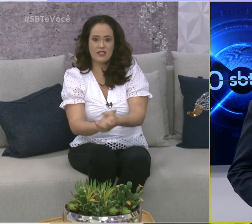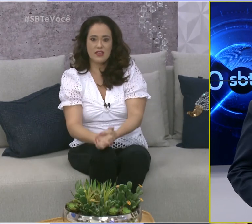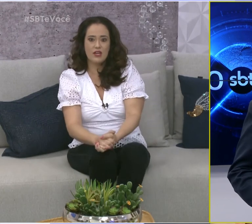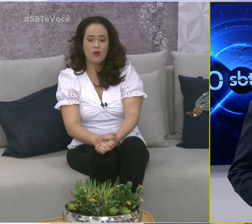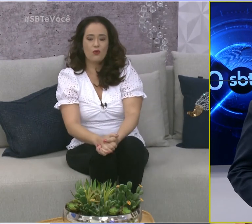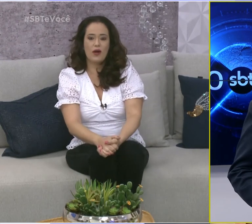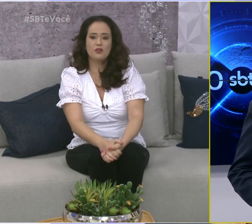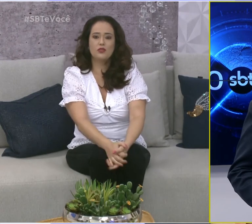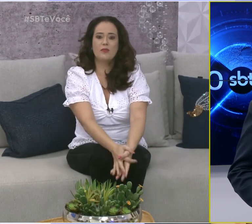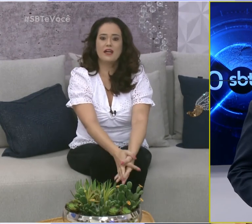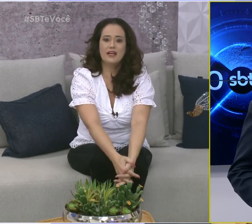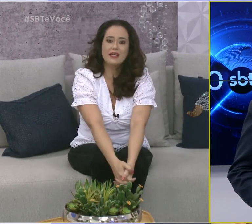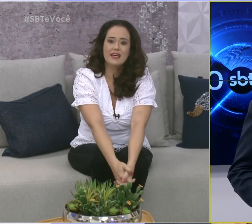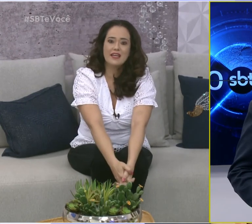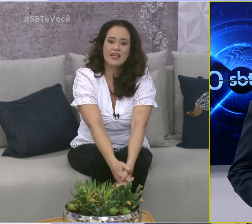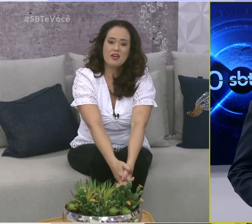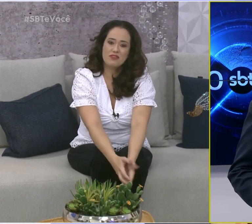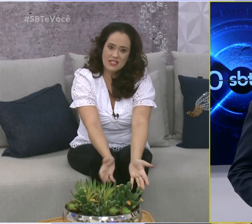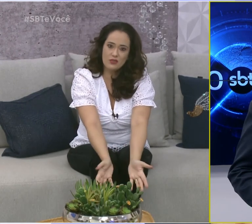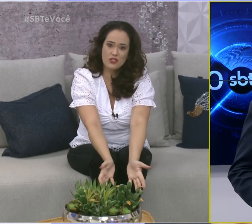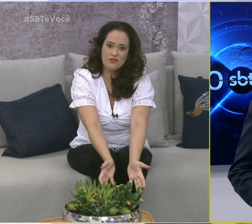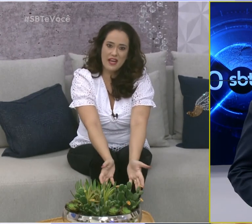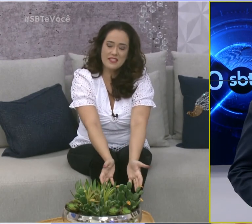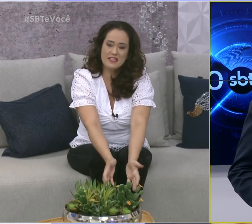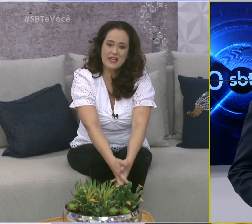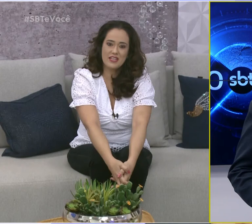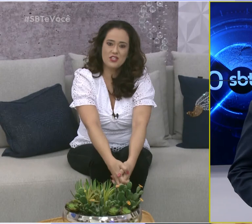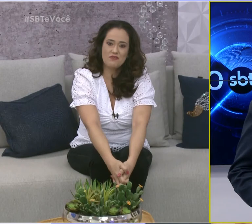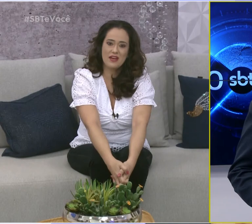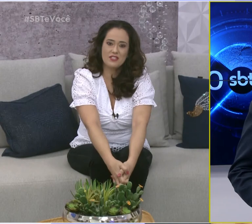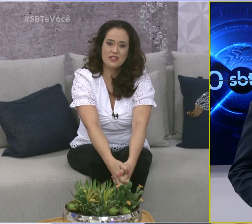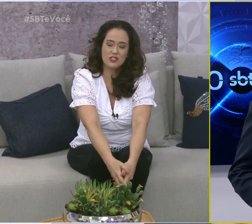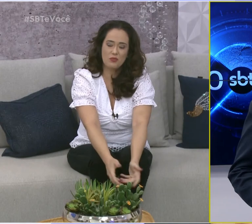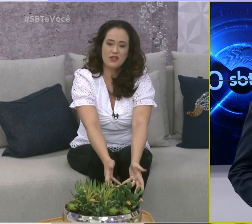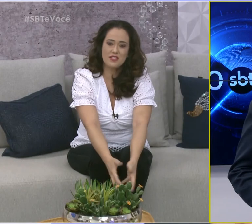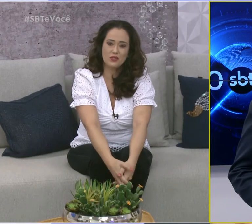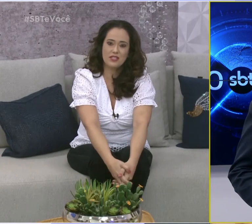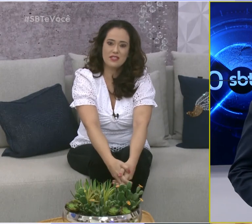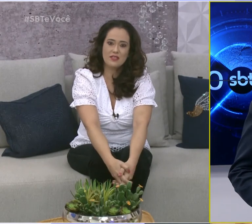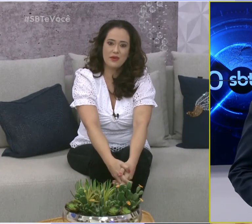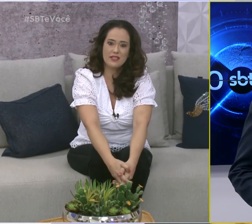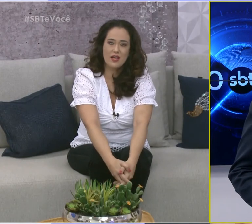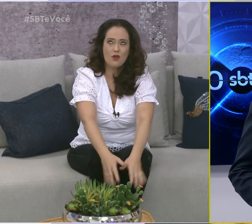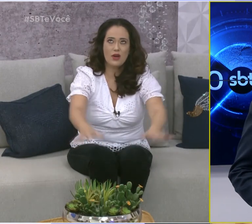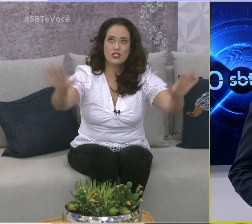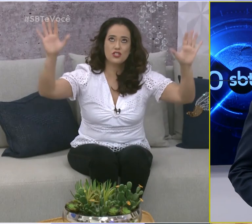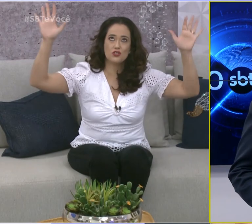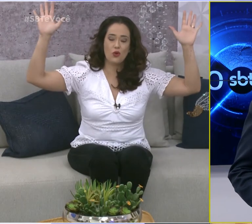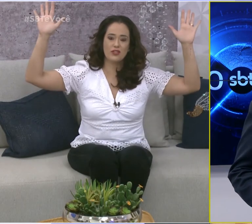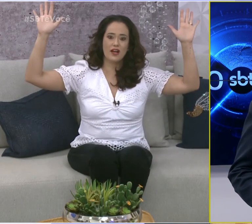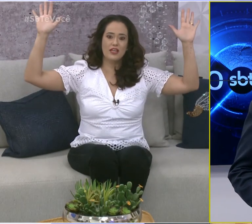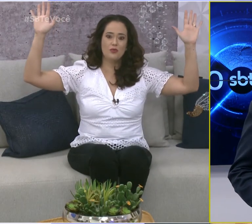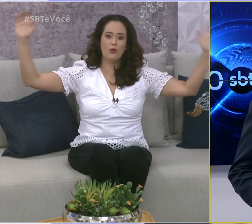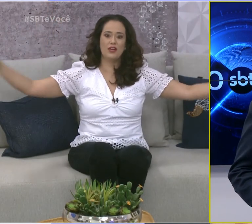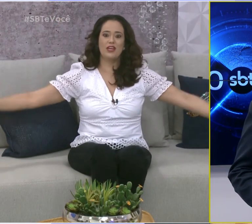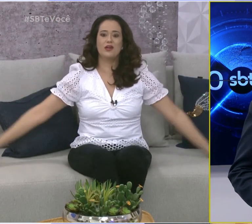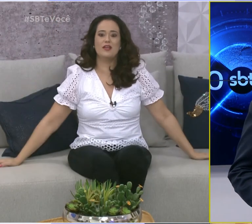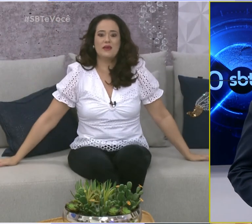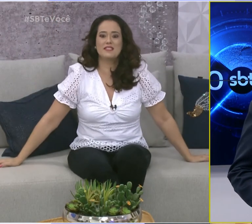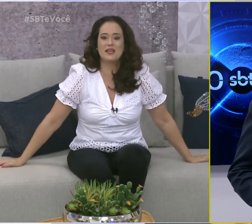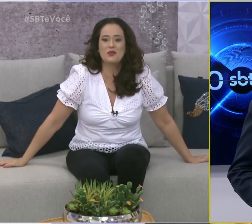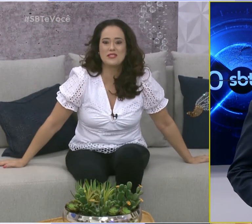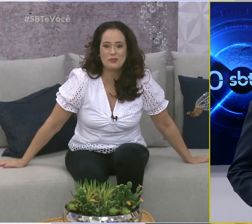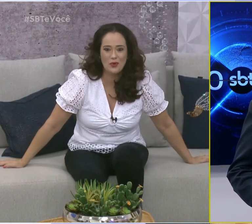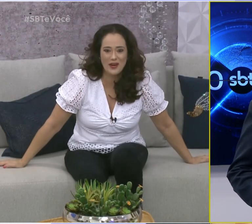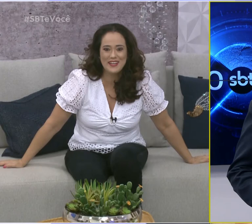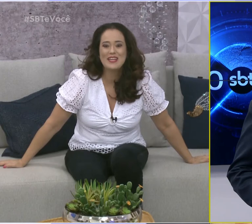logo na sequência aqui, um quadro muito bacana, que é fazendo a diferença, que a gente mostra todas as semanas, para a gente descontrair um pouquinho